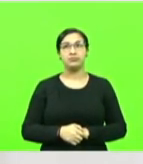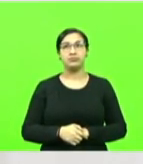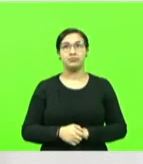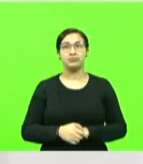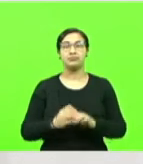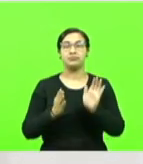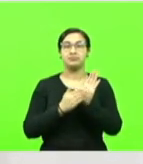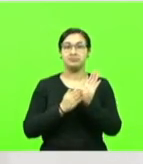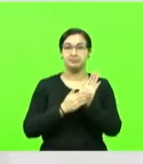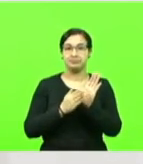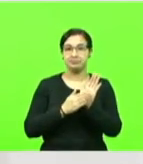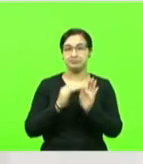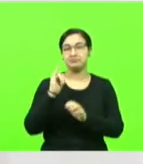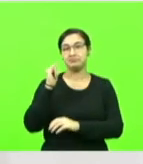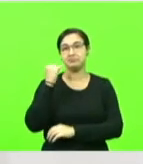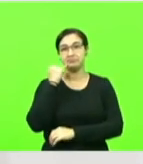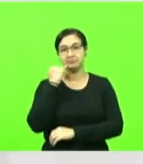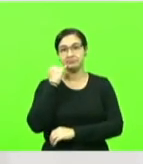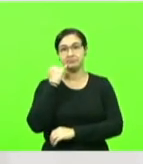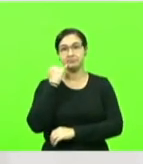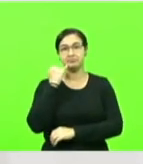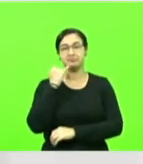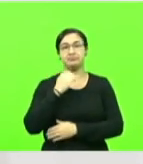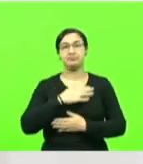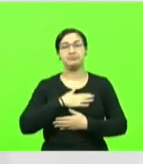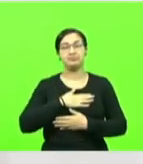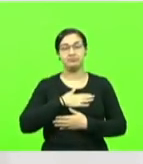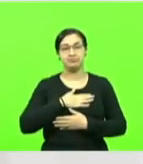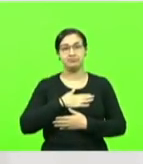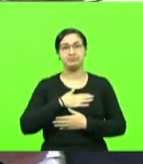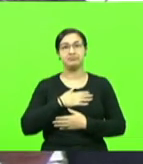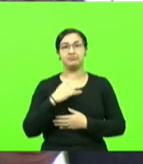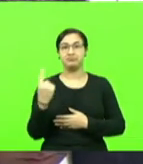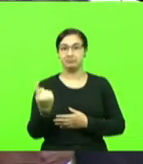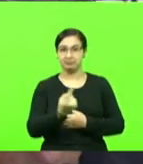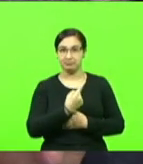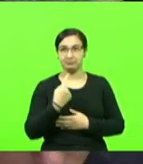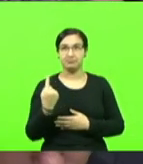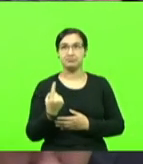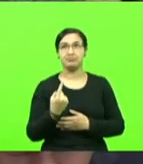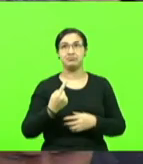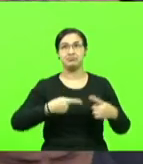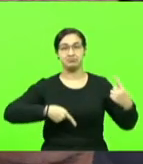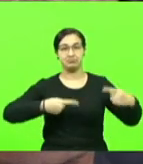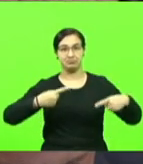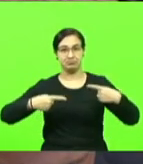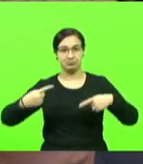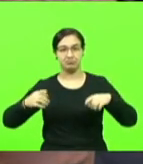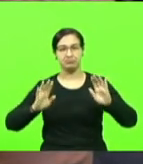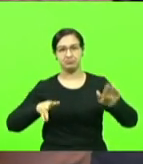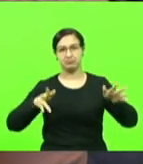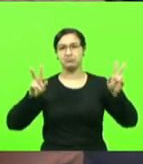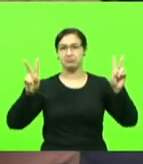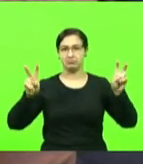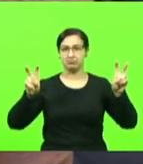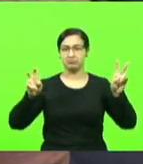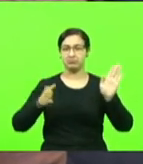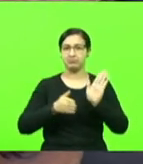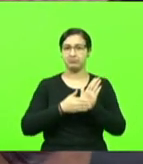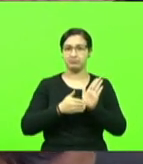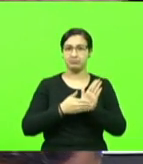Parabéns, deputado Gessé. O tema já pôs por nós amplamente discutido. A proposta